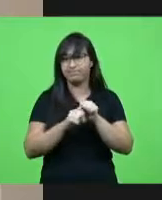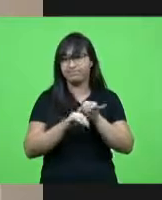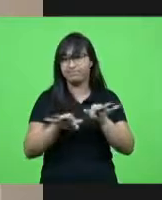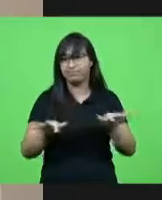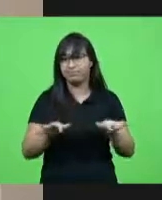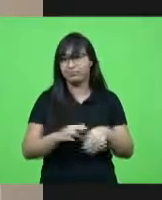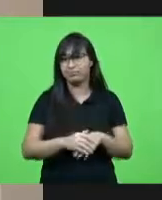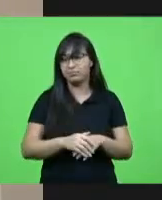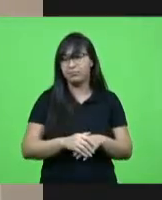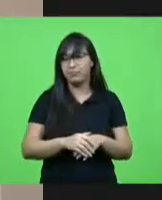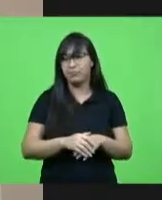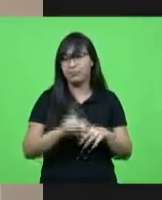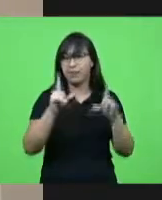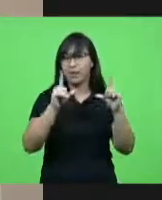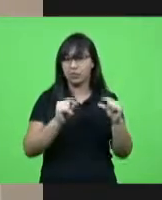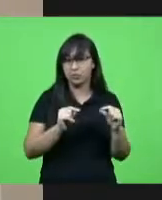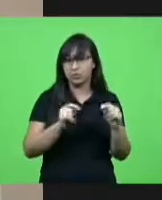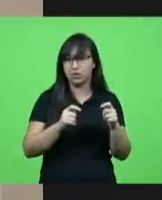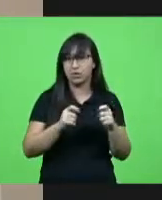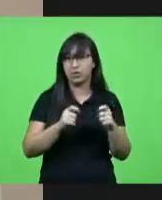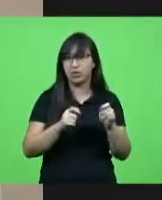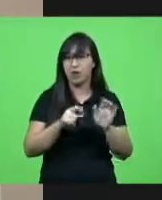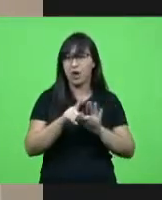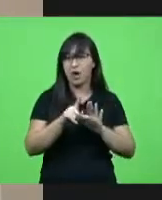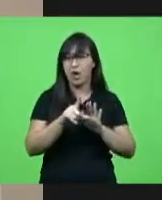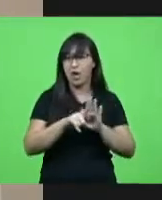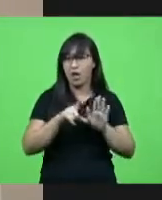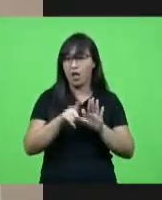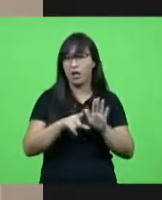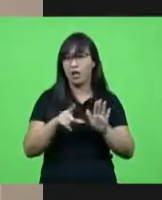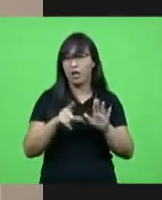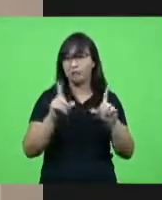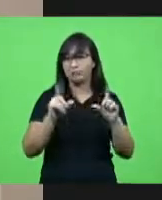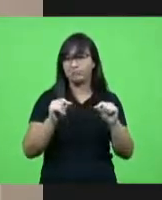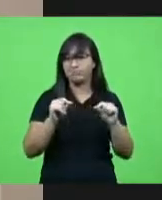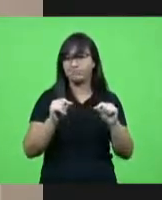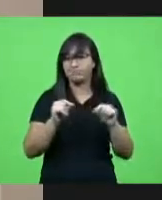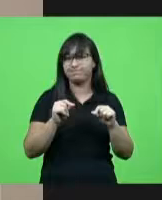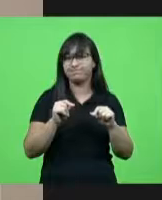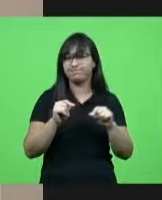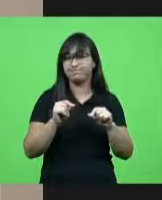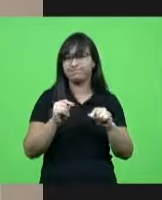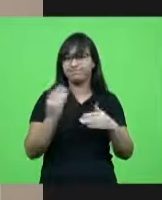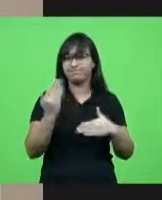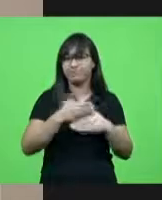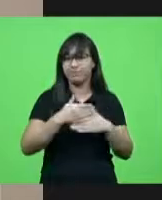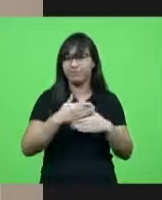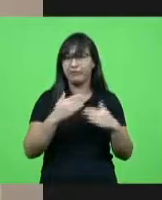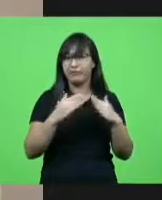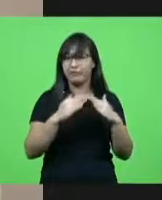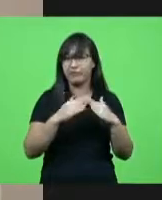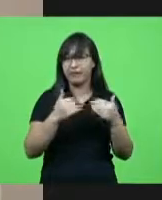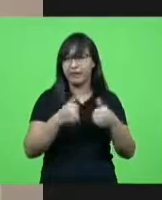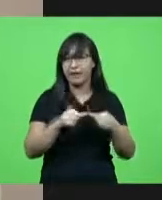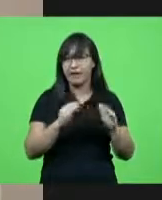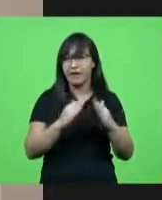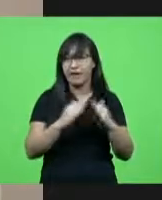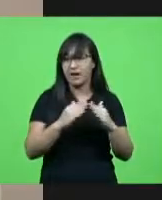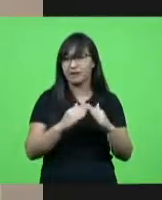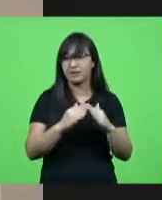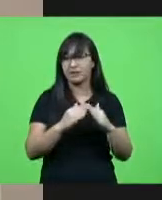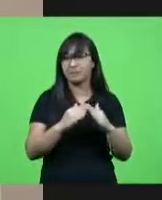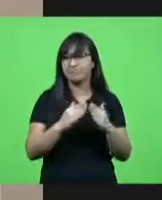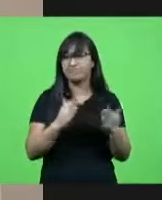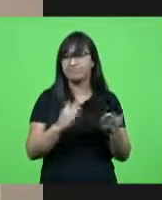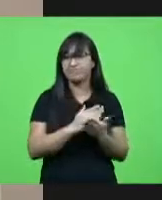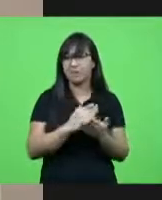por exemplo foi reduzido o horário de comércio e instituído o toque de recolher medidas mais ou menos restritivas mas que apontam